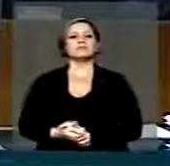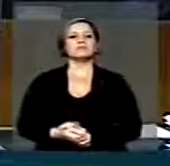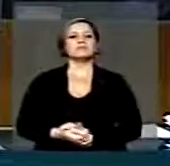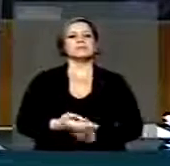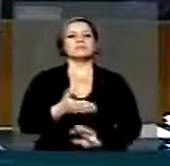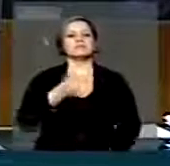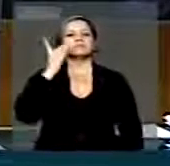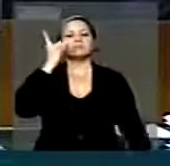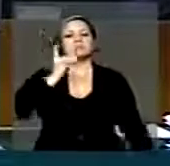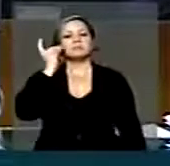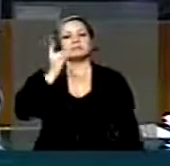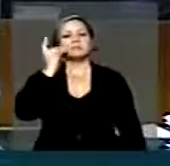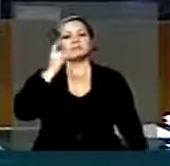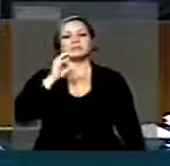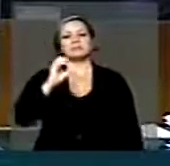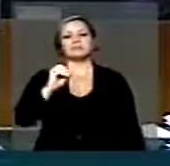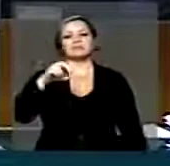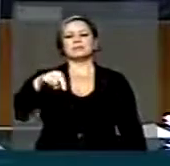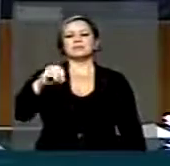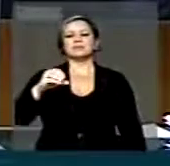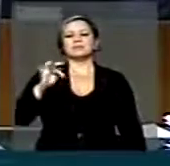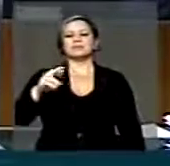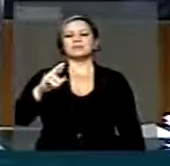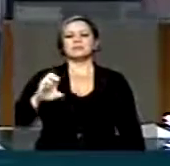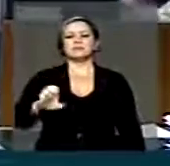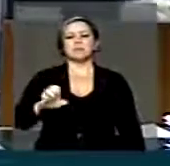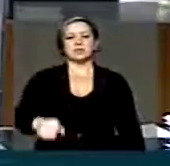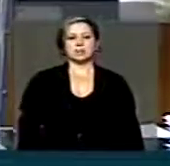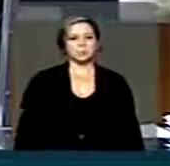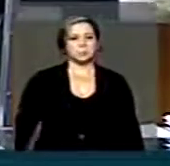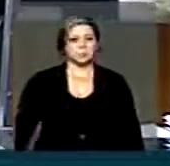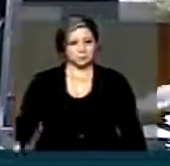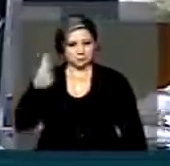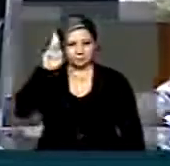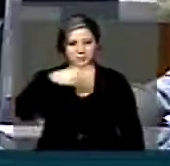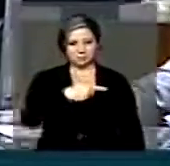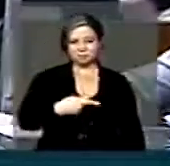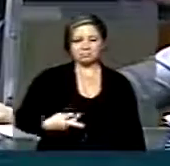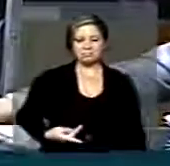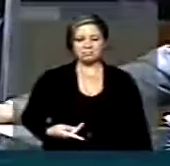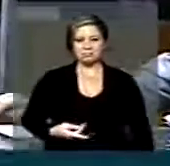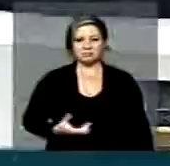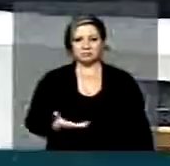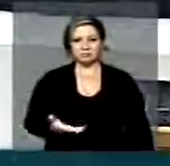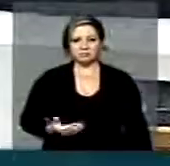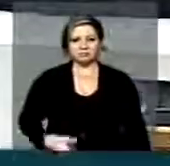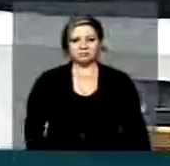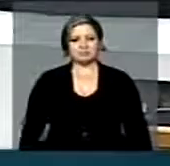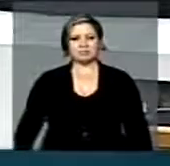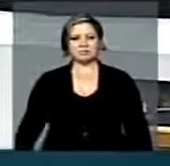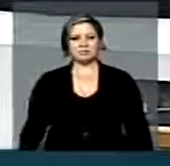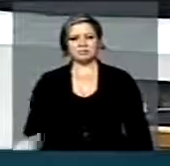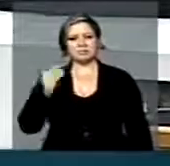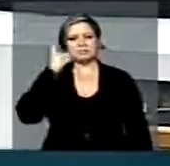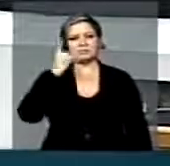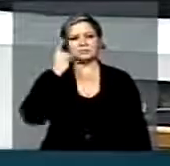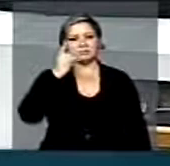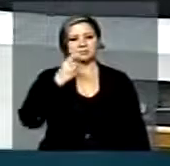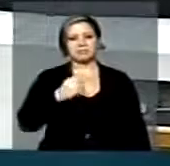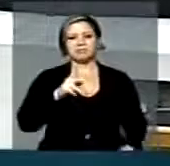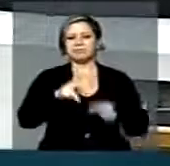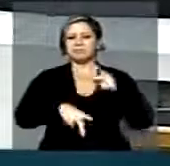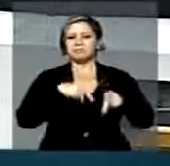a palavra ao novo deputado Onorpo Santagostino. Senhor Presidente, senhora e senhores deputados, povo